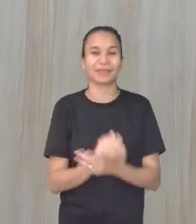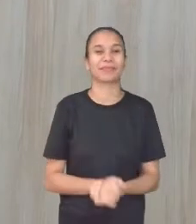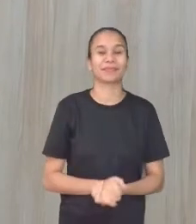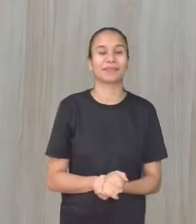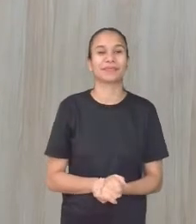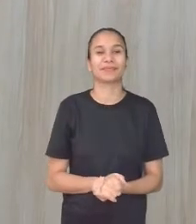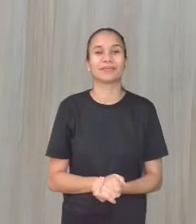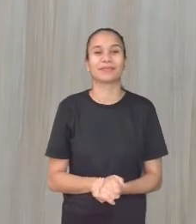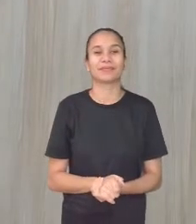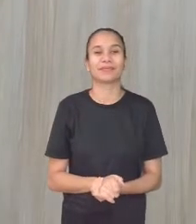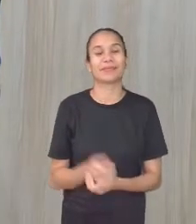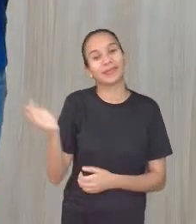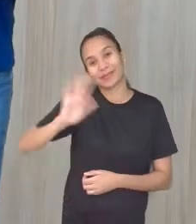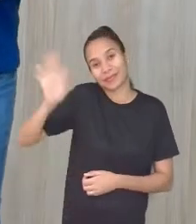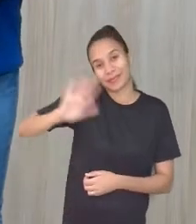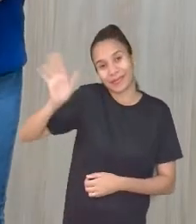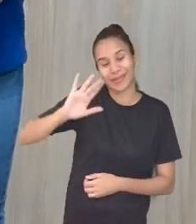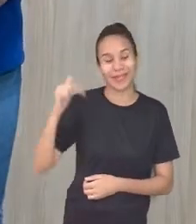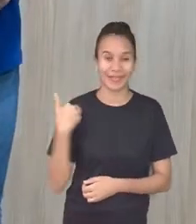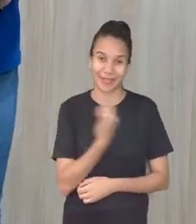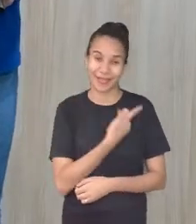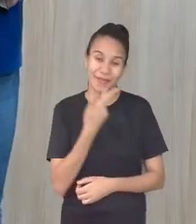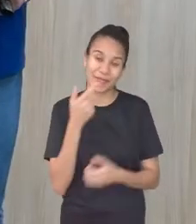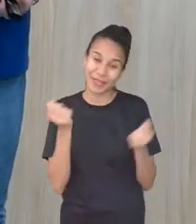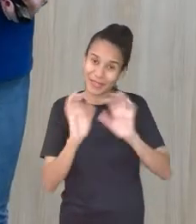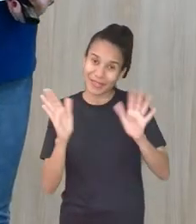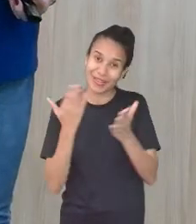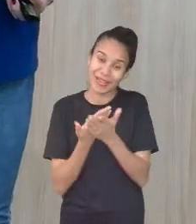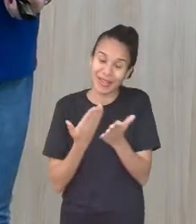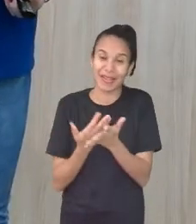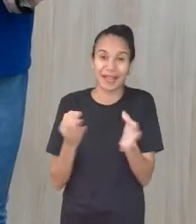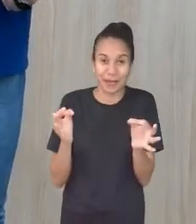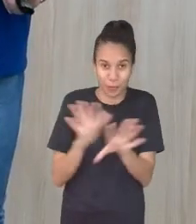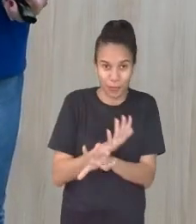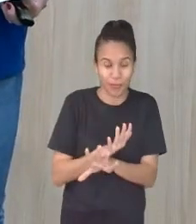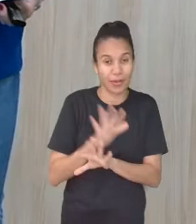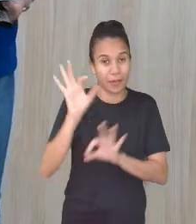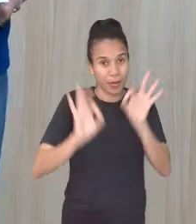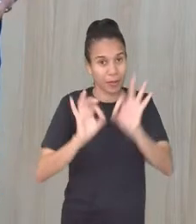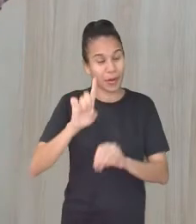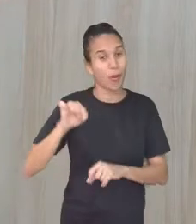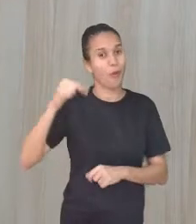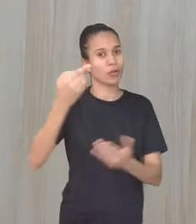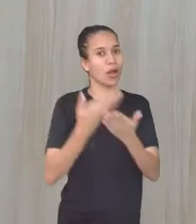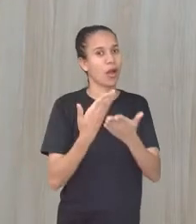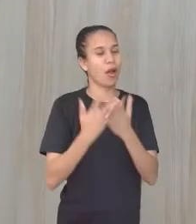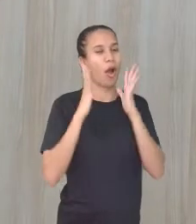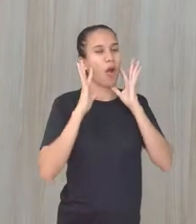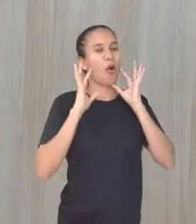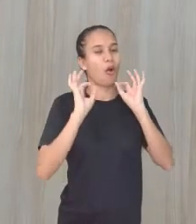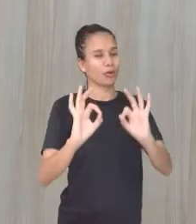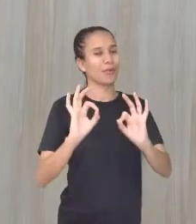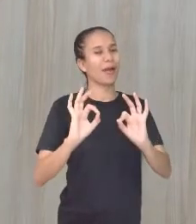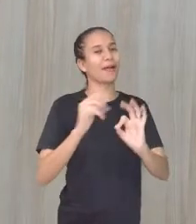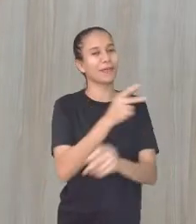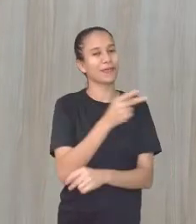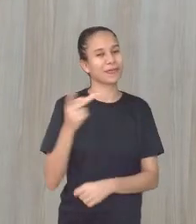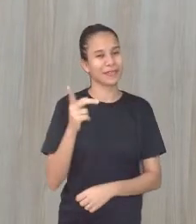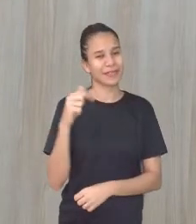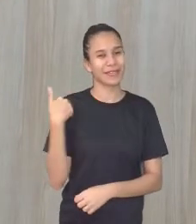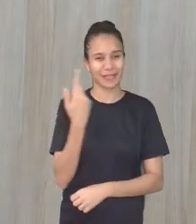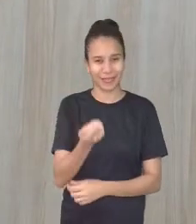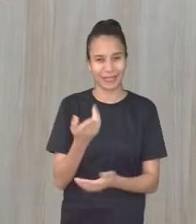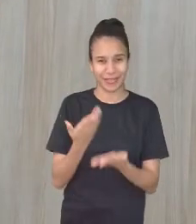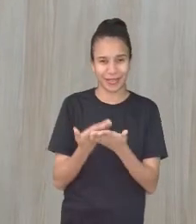o que é que a gente... Tchau, tchau. gente está aqui se despedindo dessa aula e preparamos uma aula fantástica para vocês no